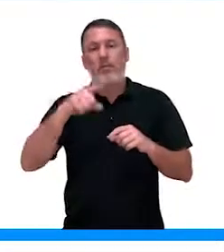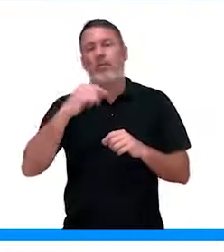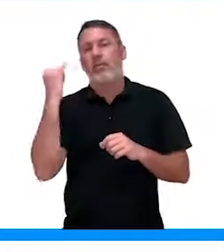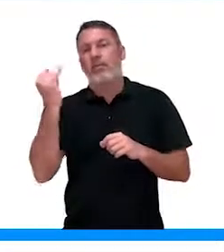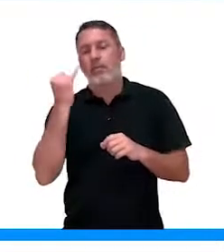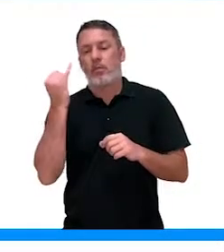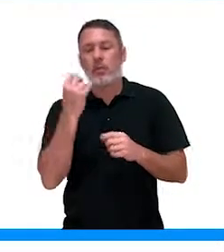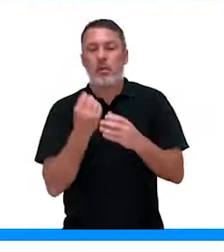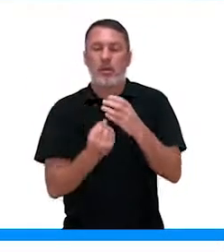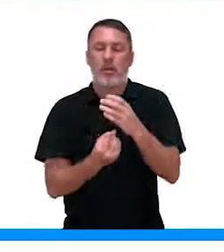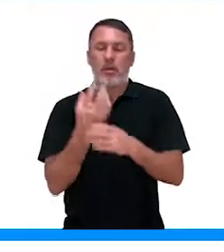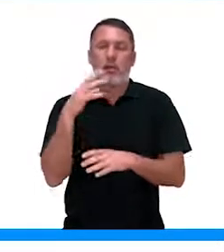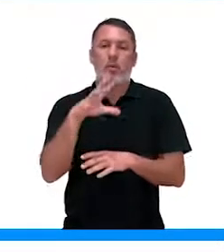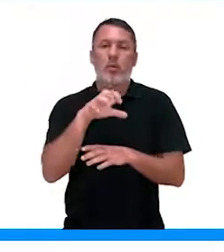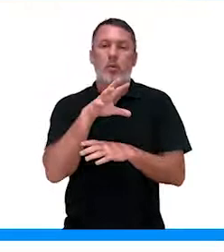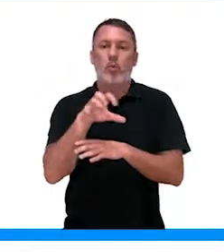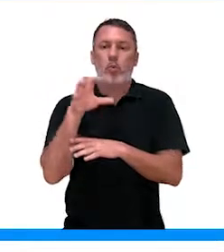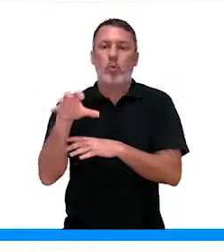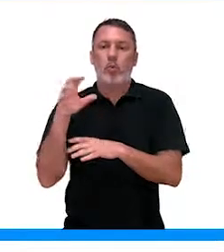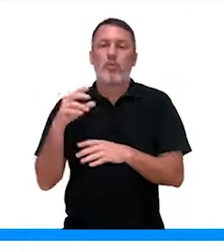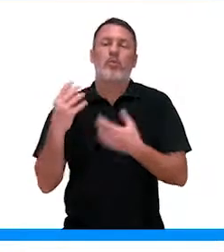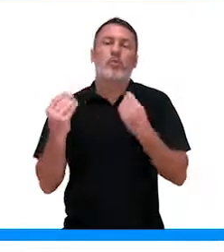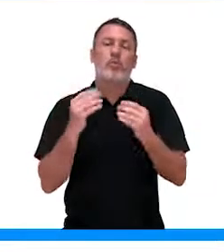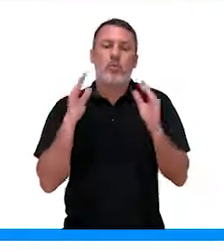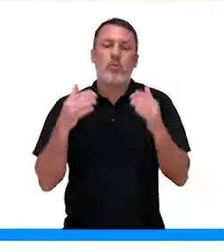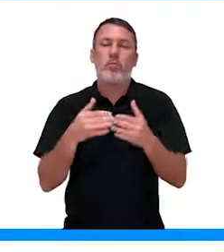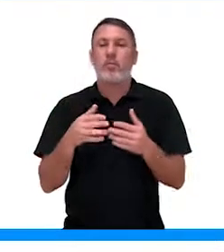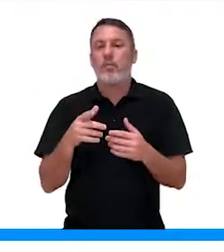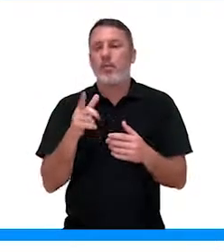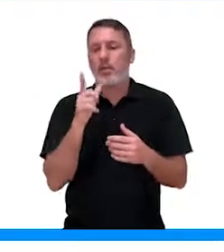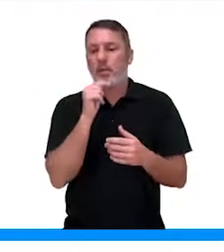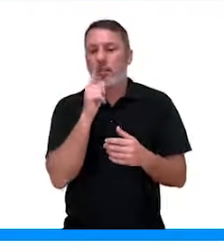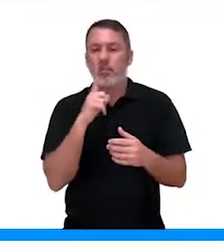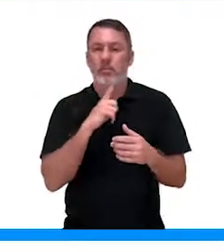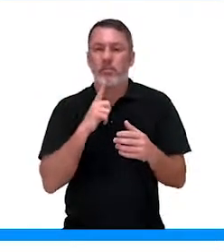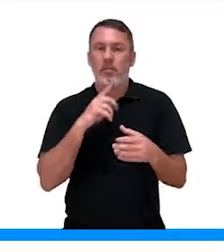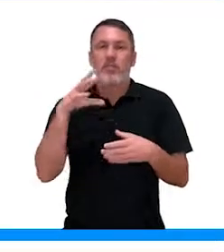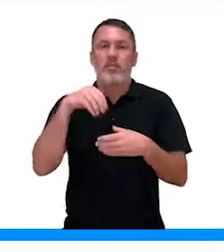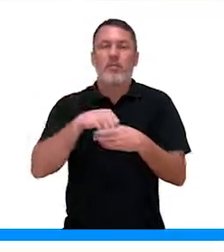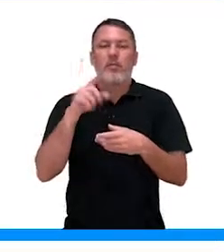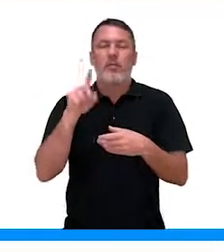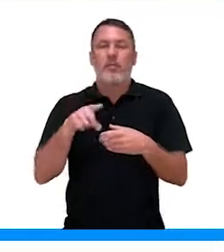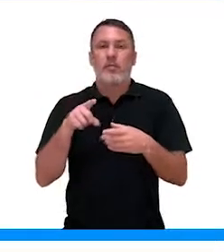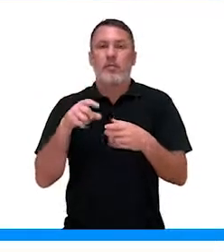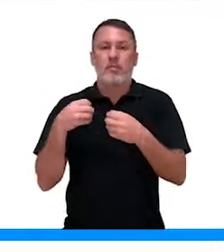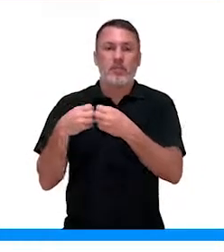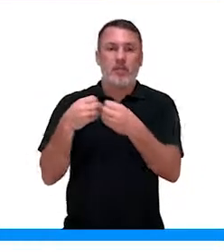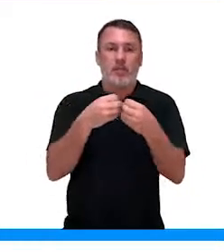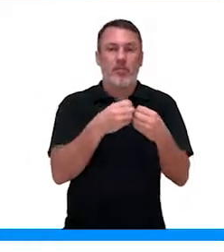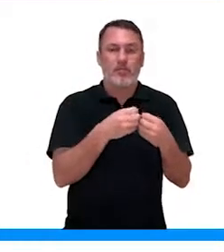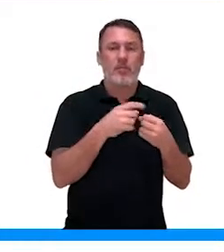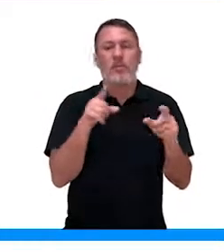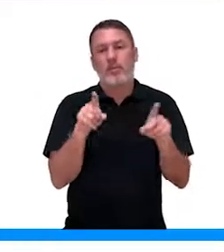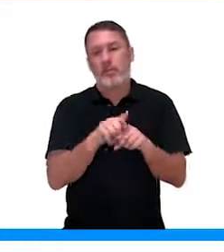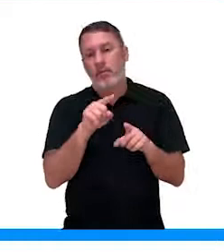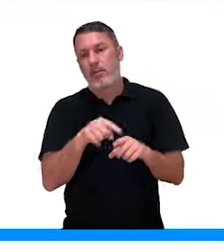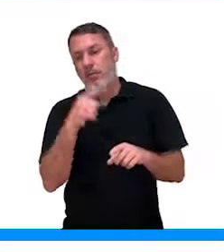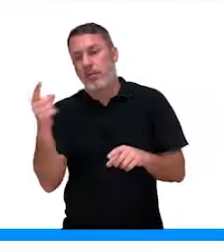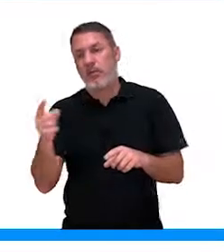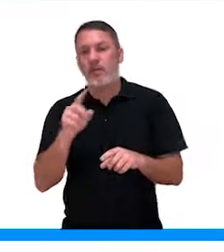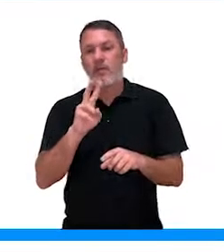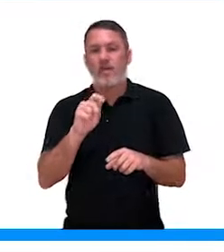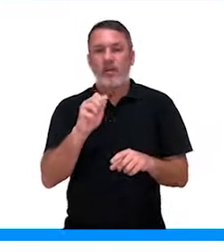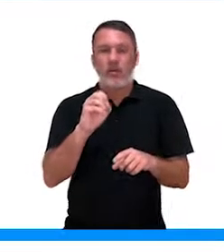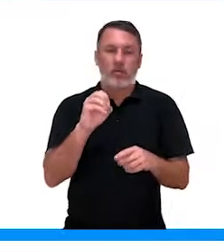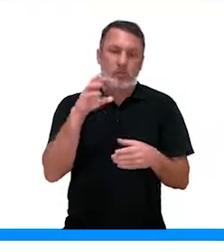importante pra gerar uma força de sucção que faz com que a água passe pra dentro das células vizinhas e, consequentemente, pra